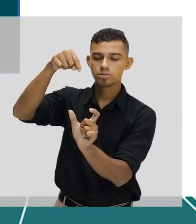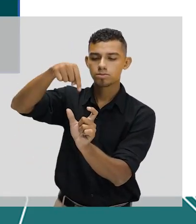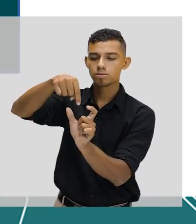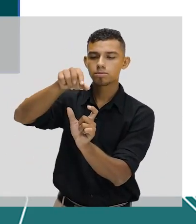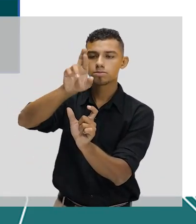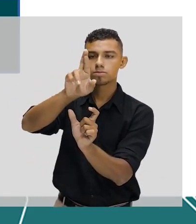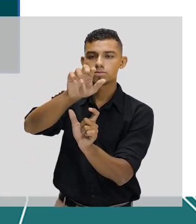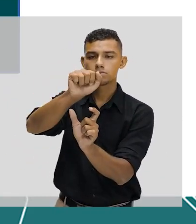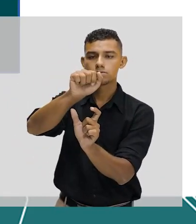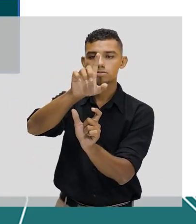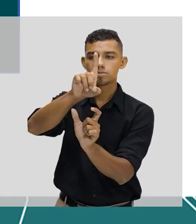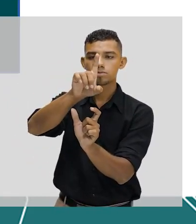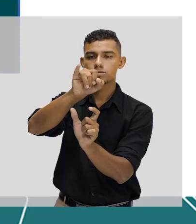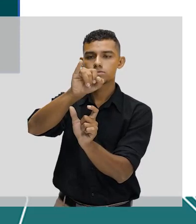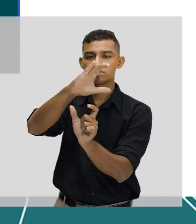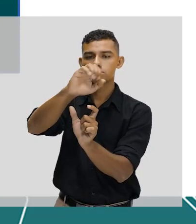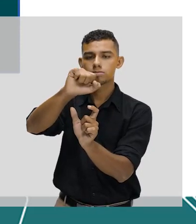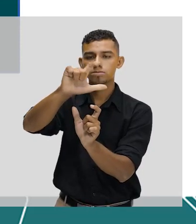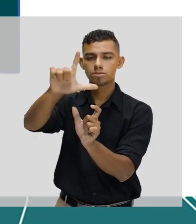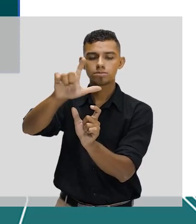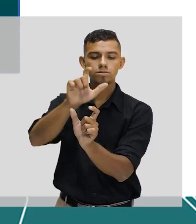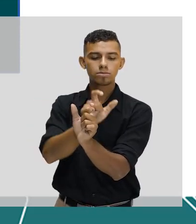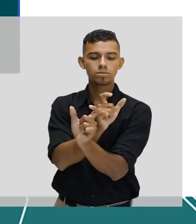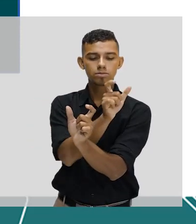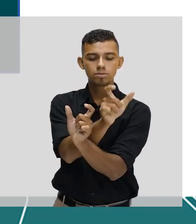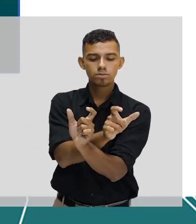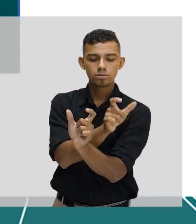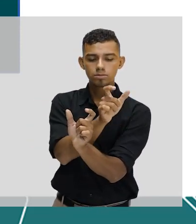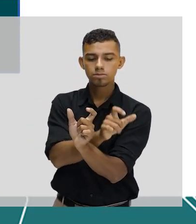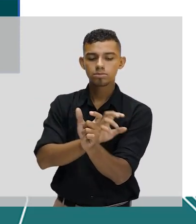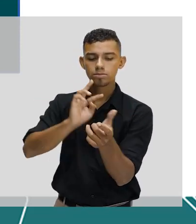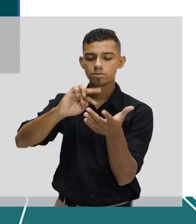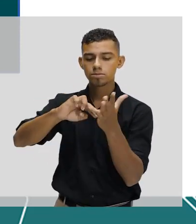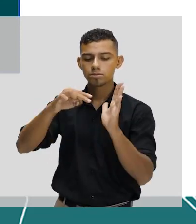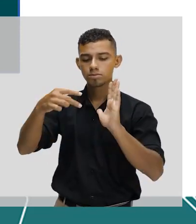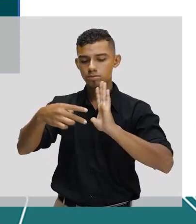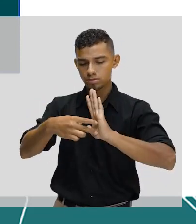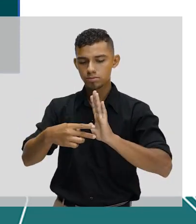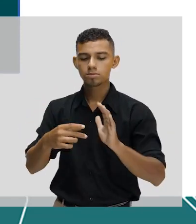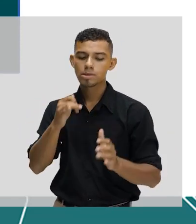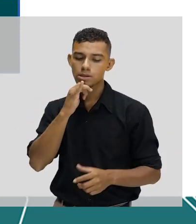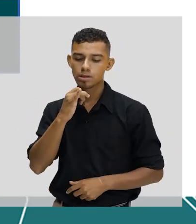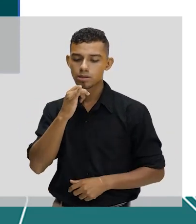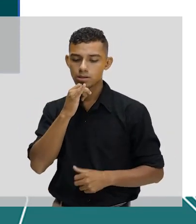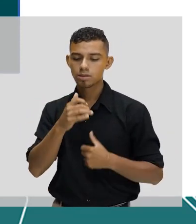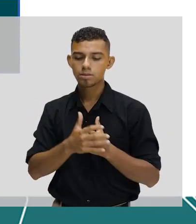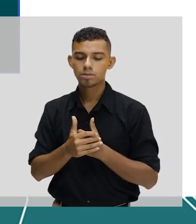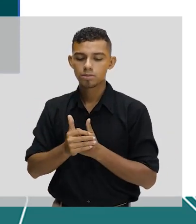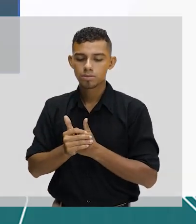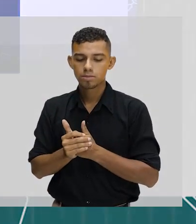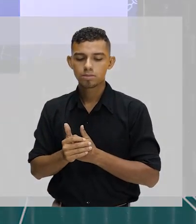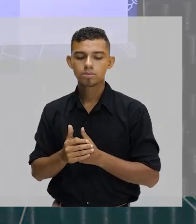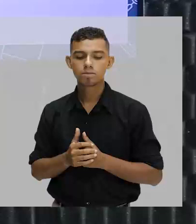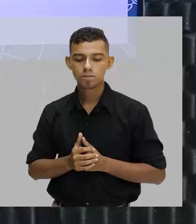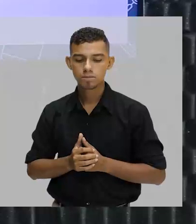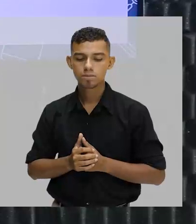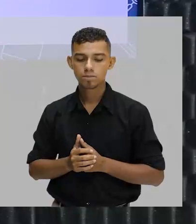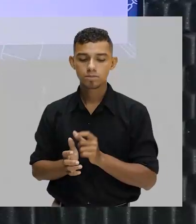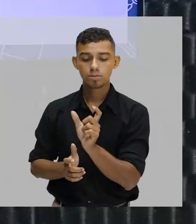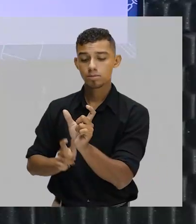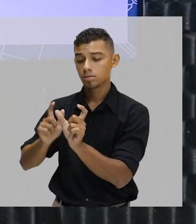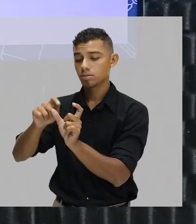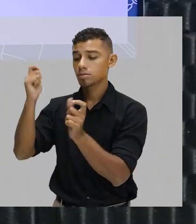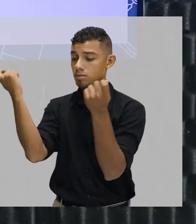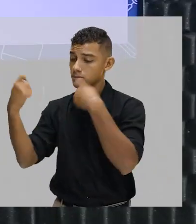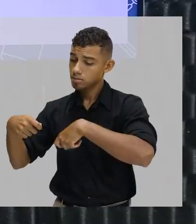na frente da palavra. E ele vai modificar o sentido. Então, por exemplo, possible é possível.